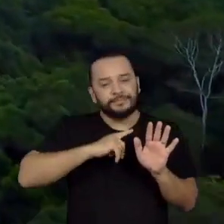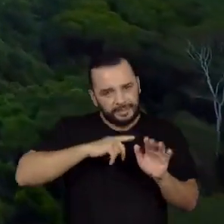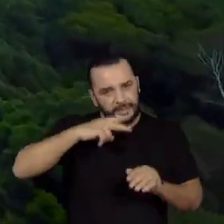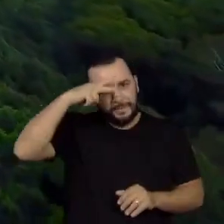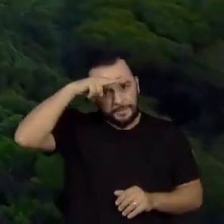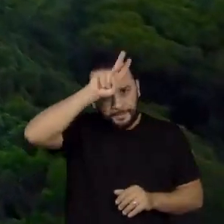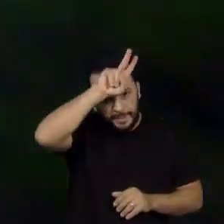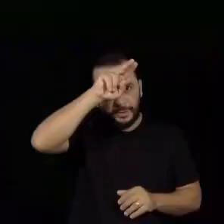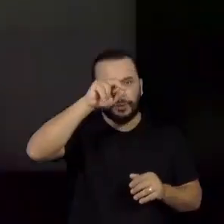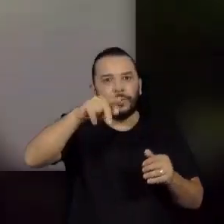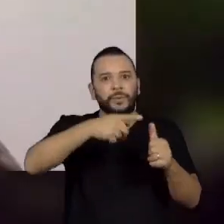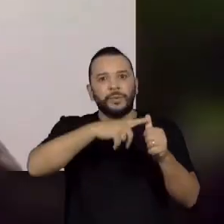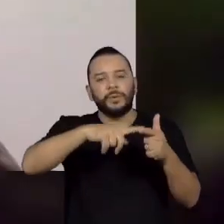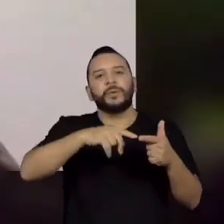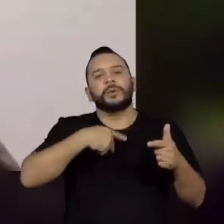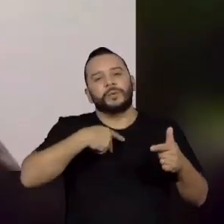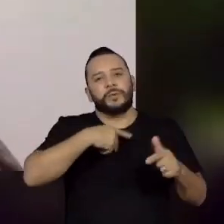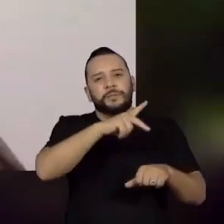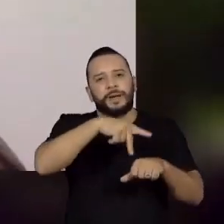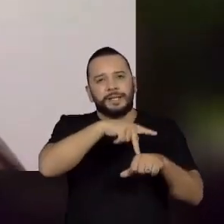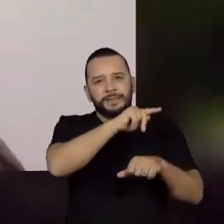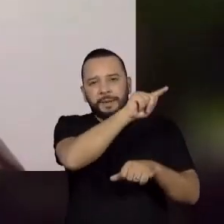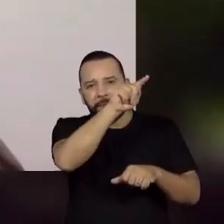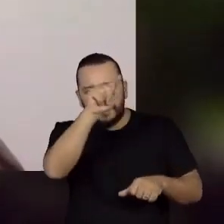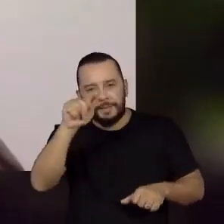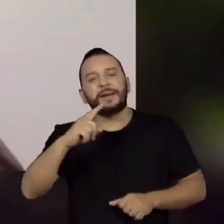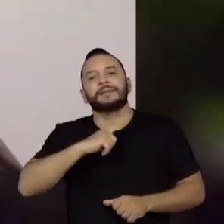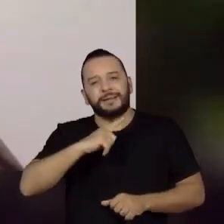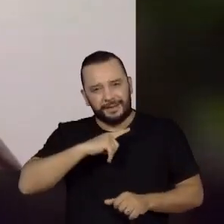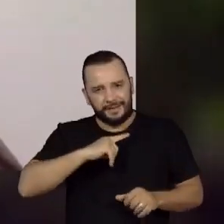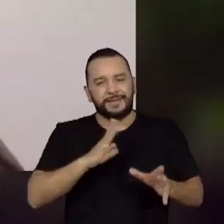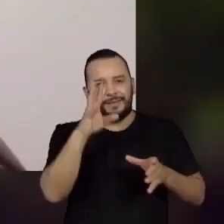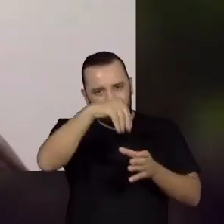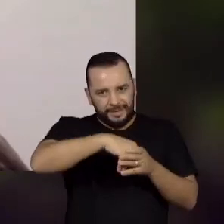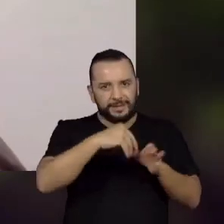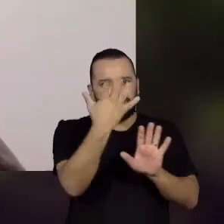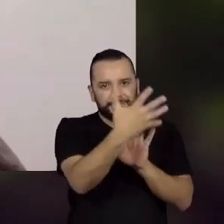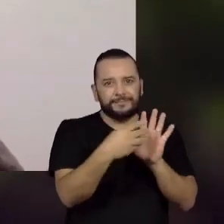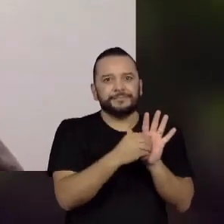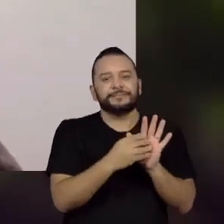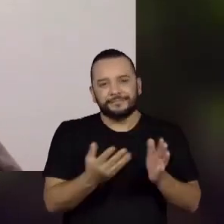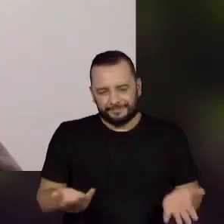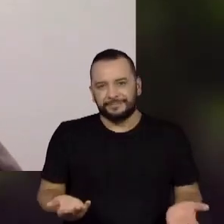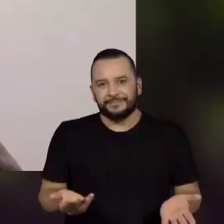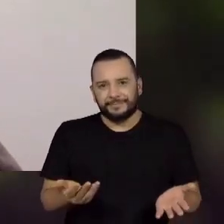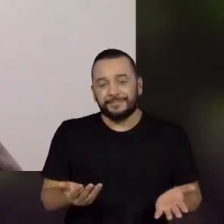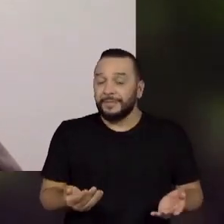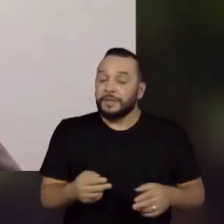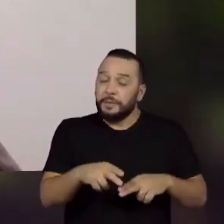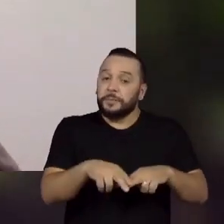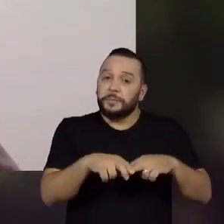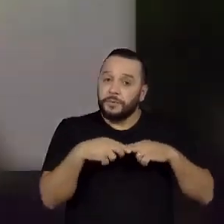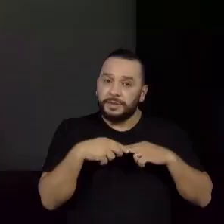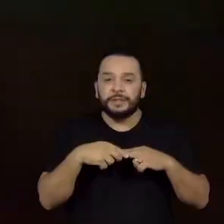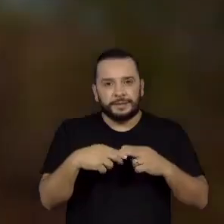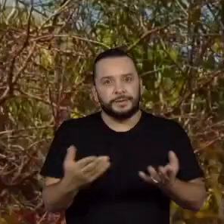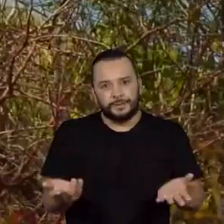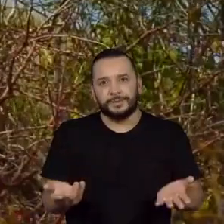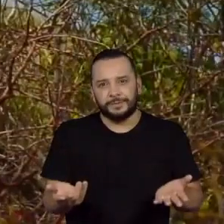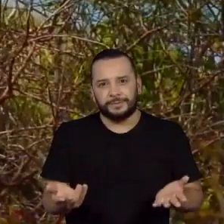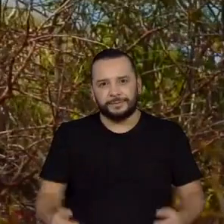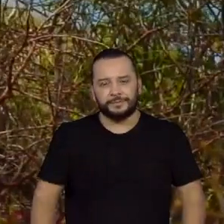muitos outros países. Então, o endemismo vem muito daí, desse isolamento.